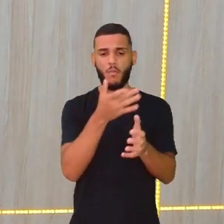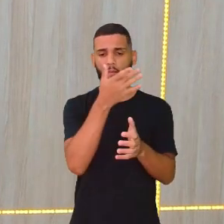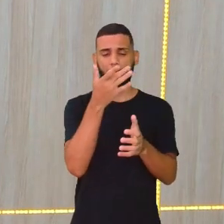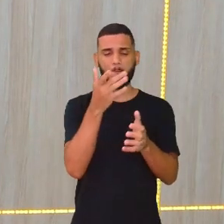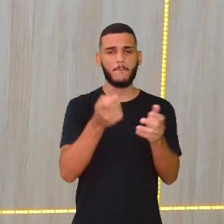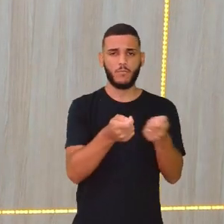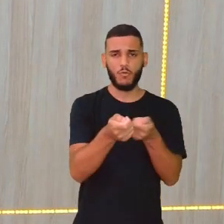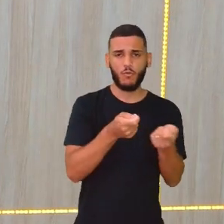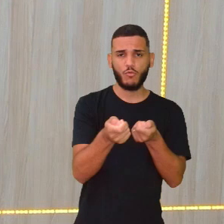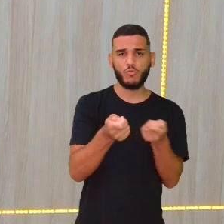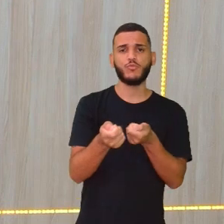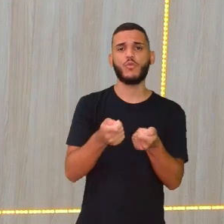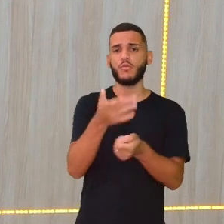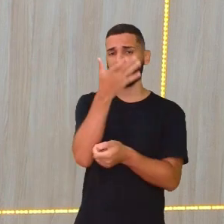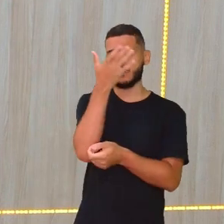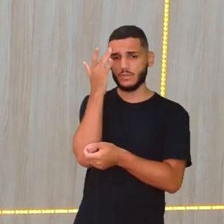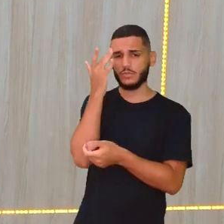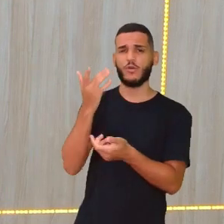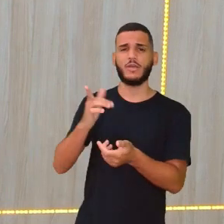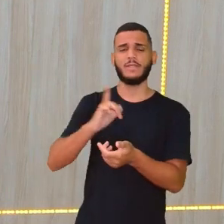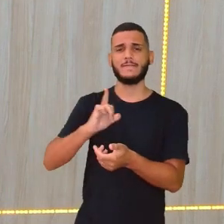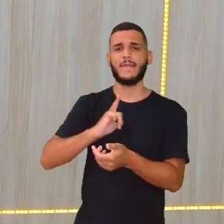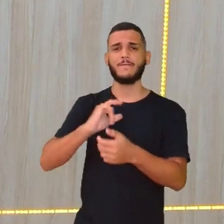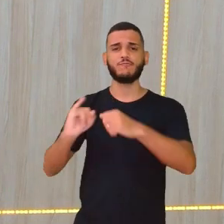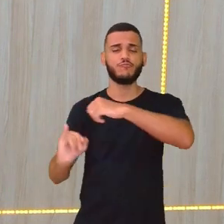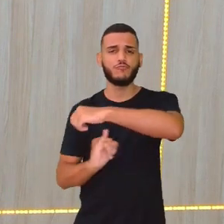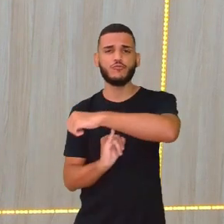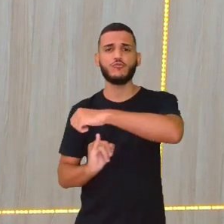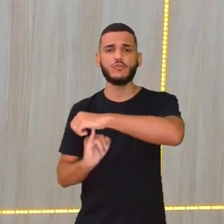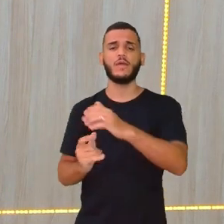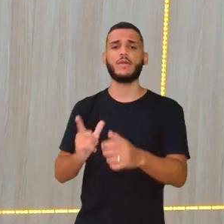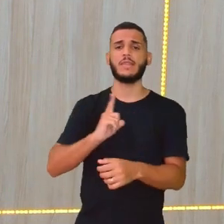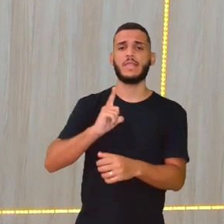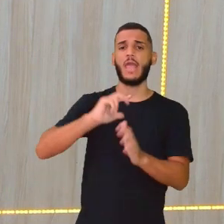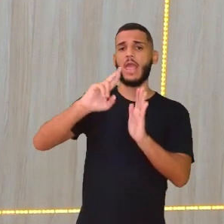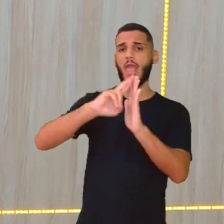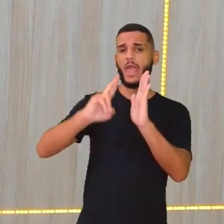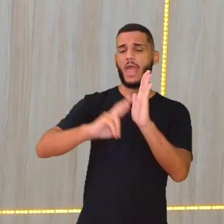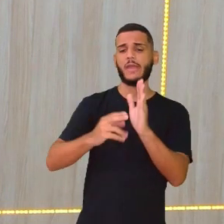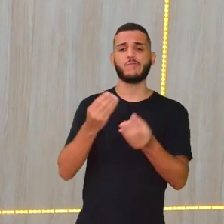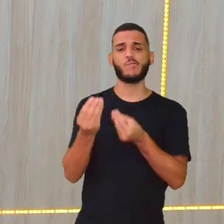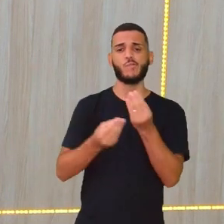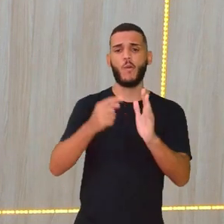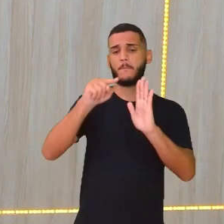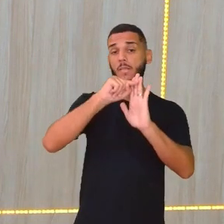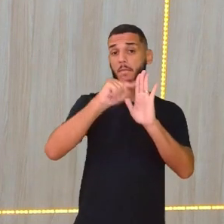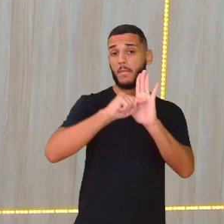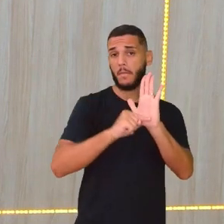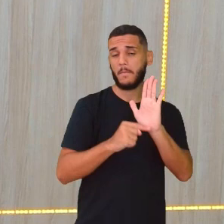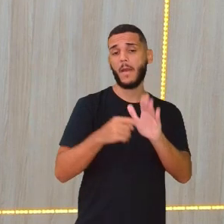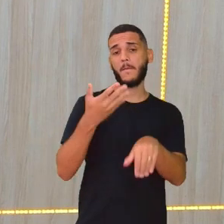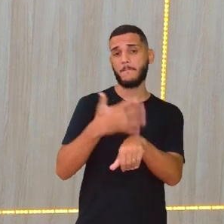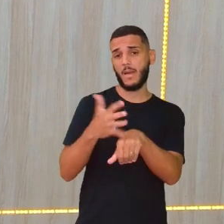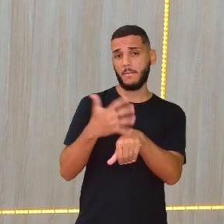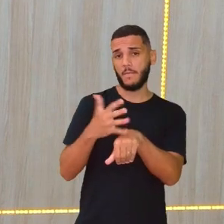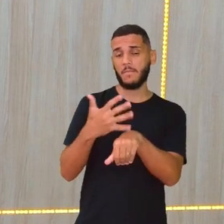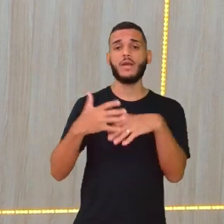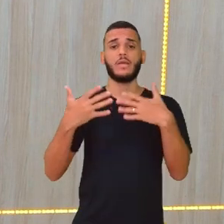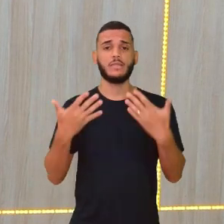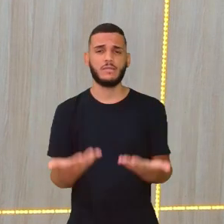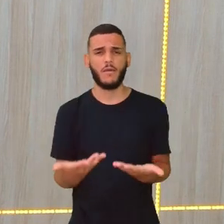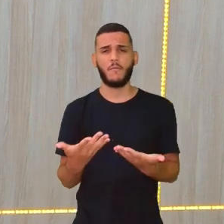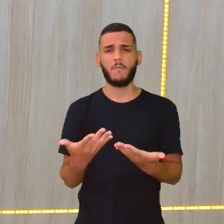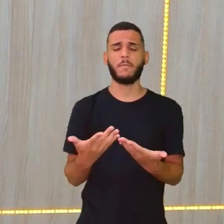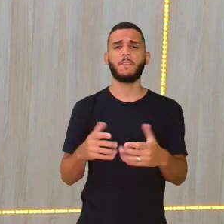uma instituição que estabelece as regras, diz como é que esse jogo vai ser praticado? Então, foi a partir